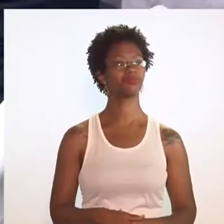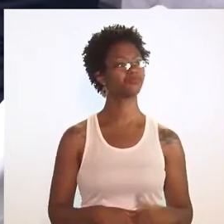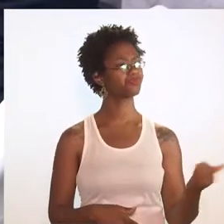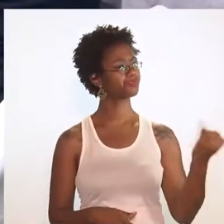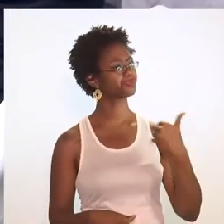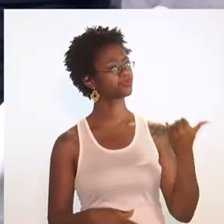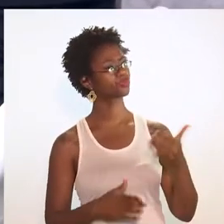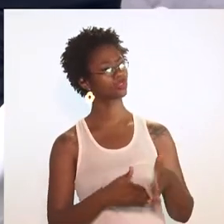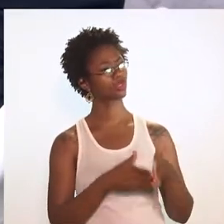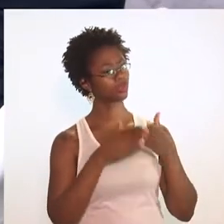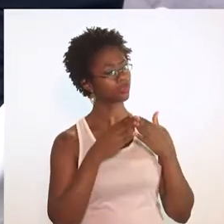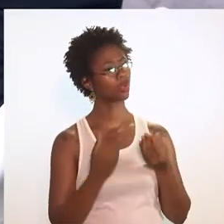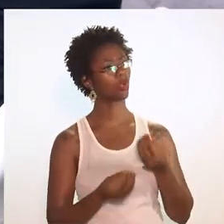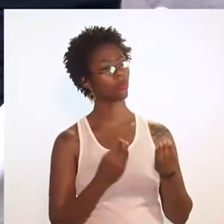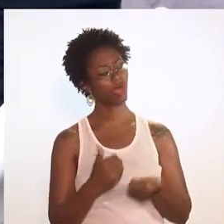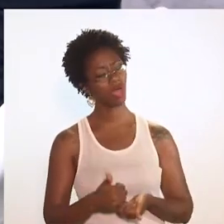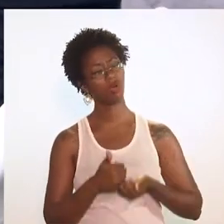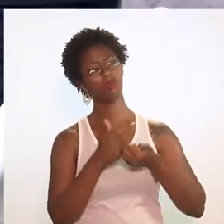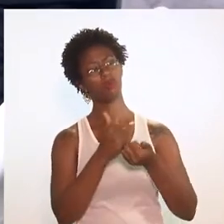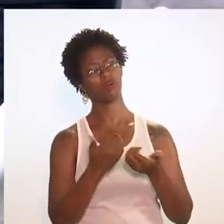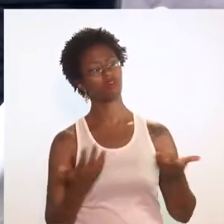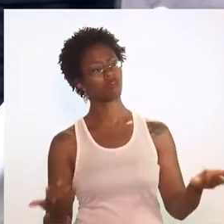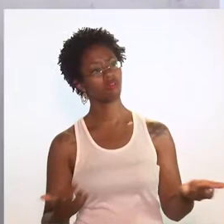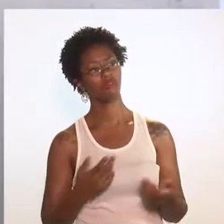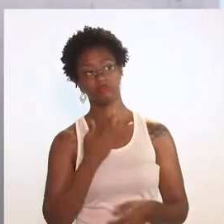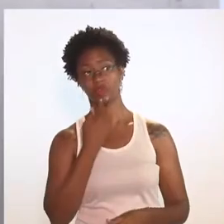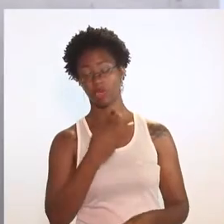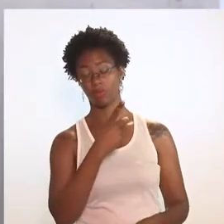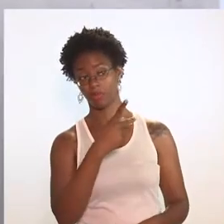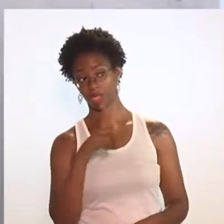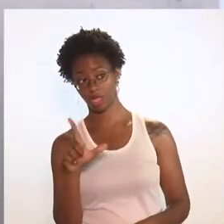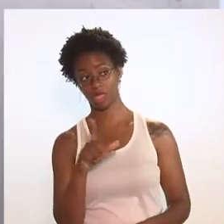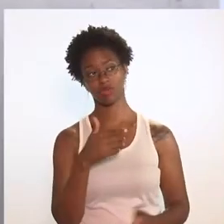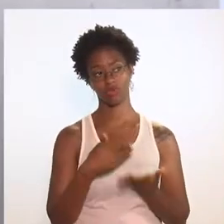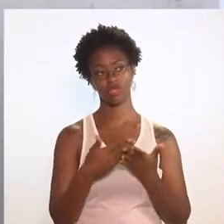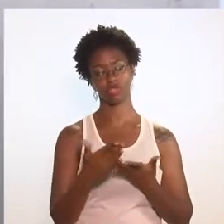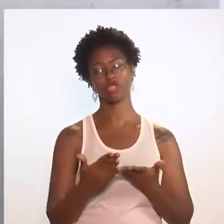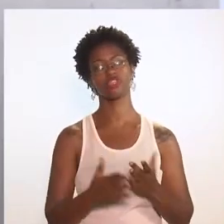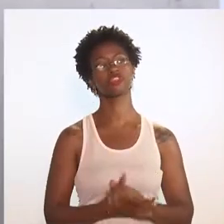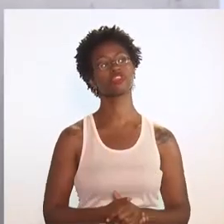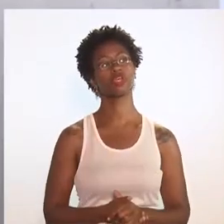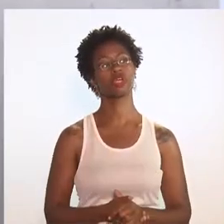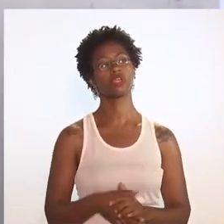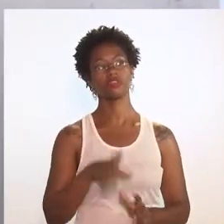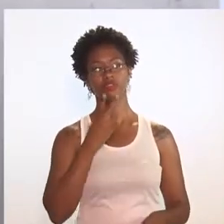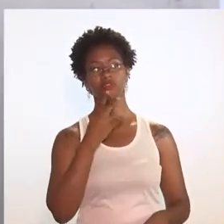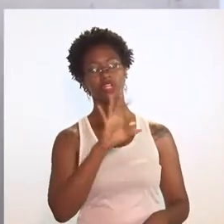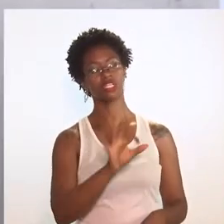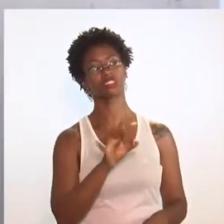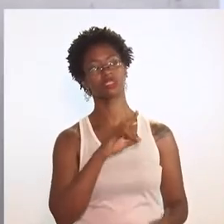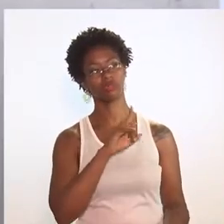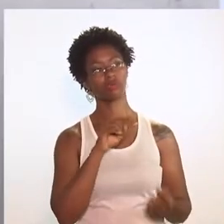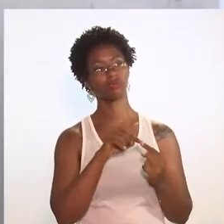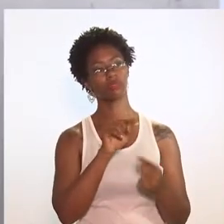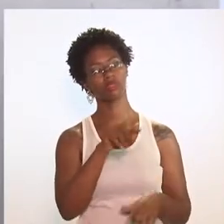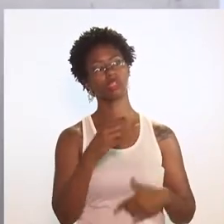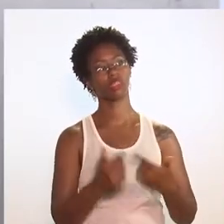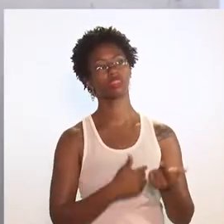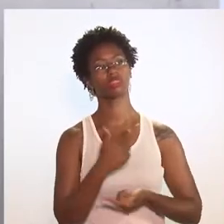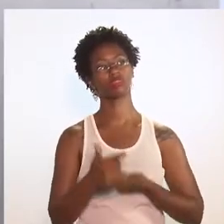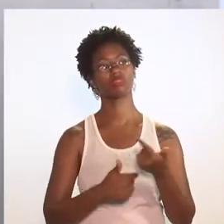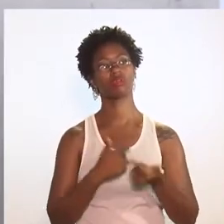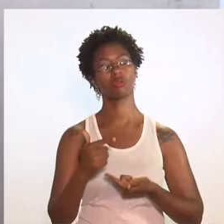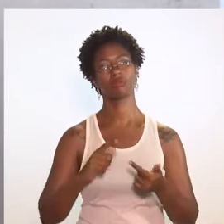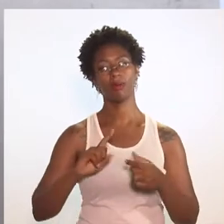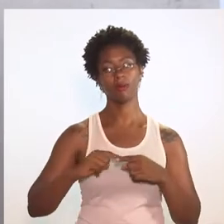Antônio, conta para a gente como a gente faz para acompanhar. Você falou de um projeto de lei no início do programa, né? Que fala sobre exatamente a